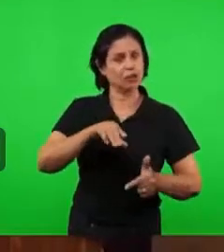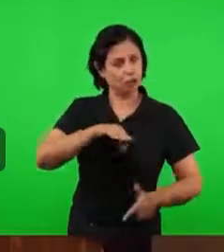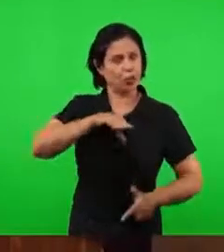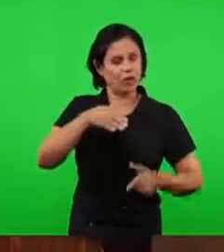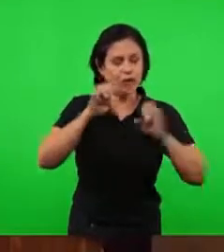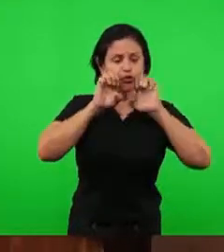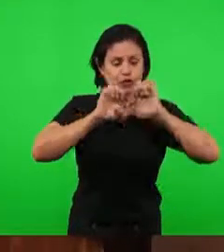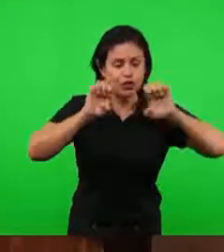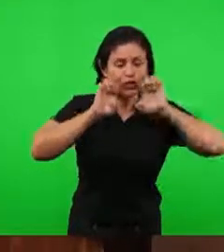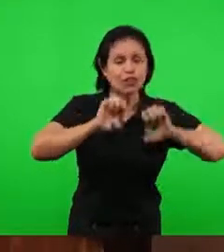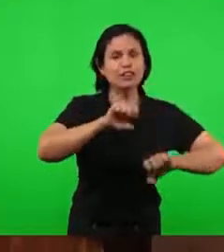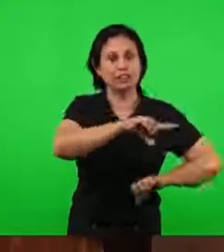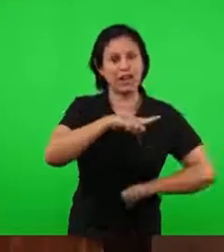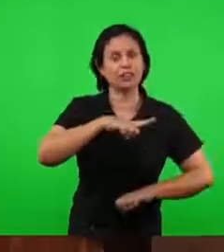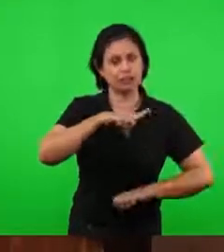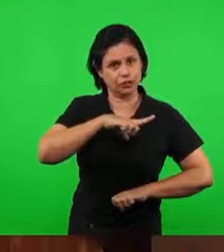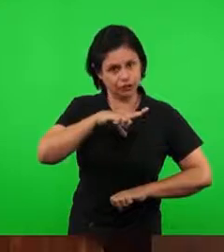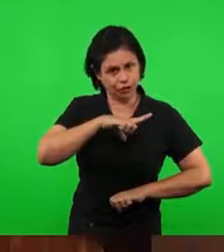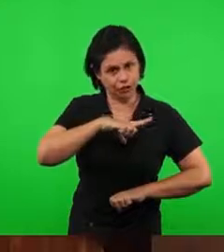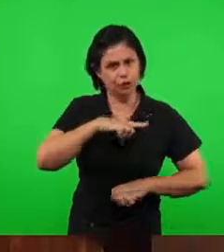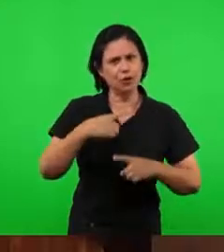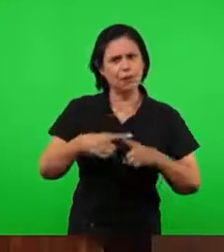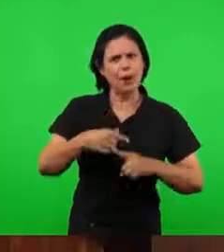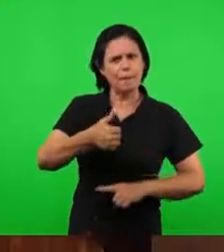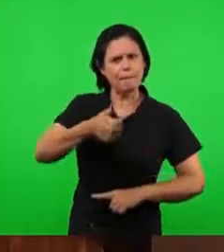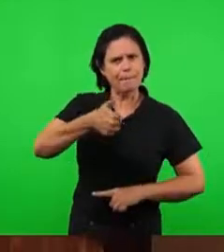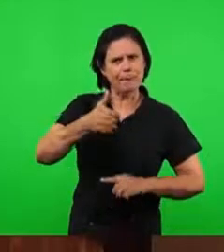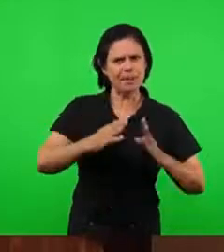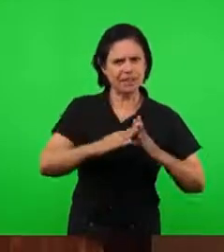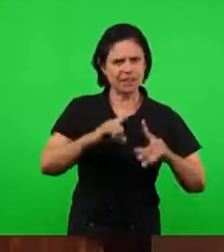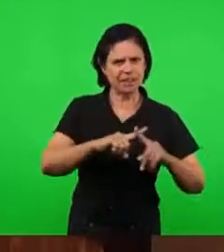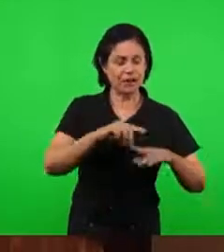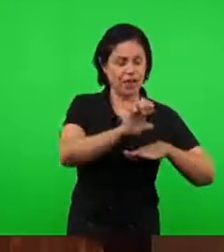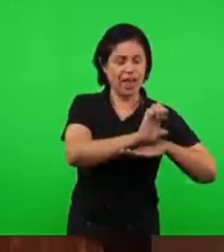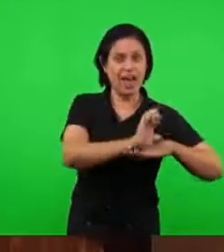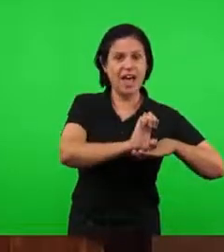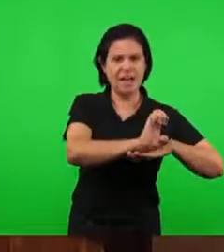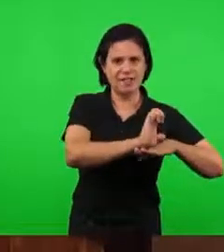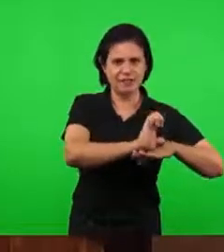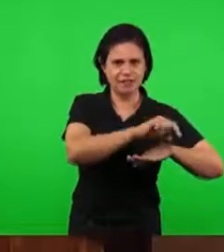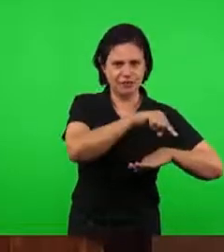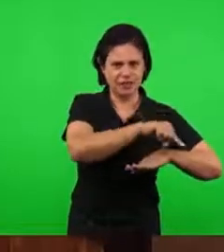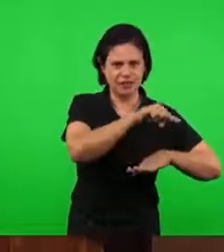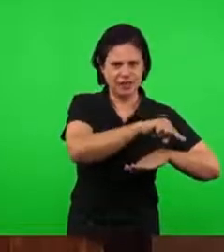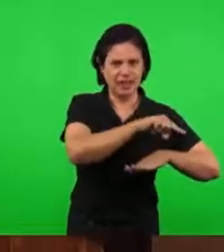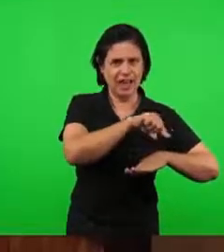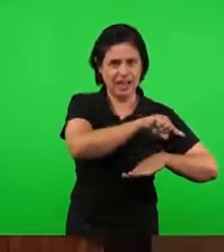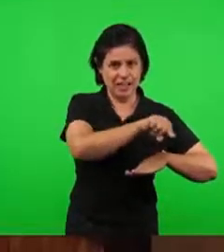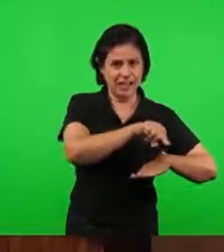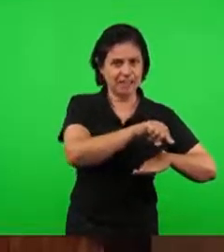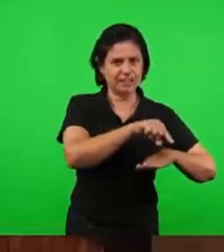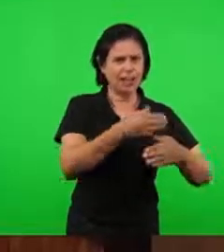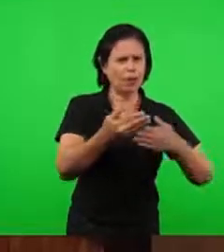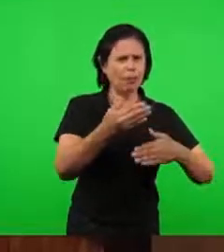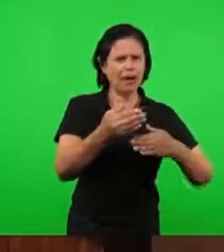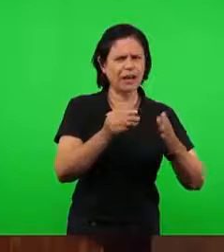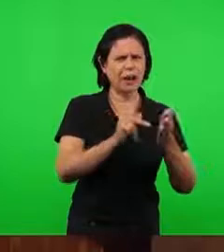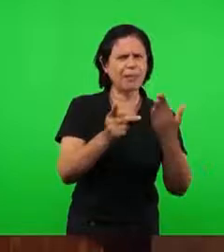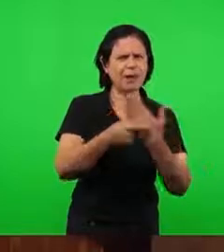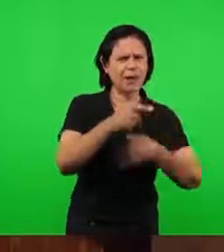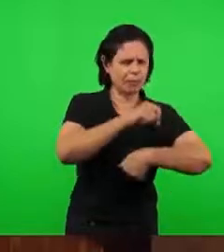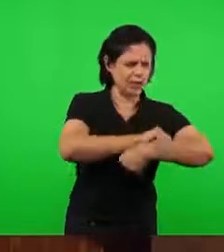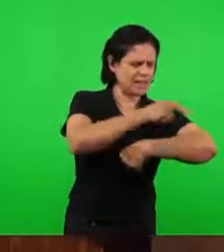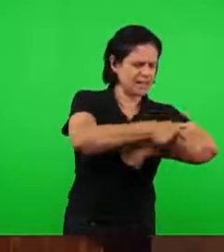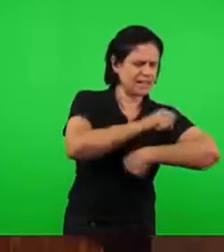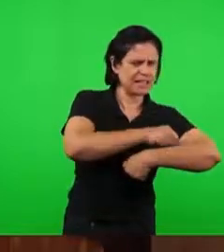porque na verdade a primeira igreja foi a igreja de Éfeso, onde a semente foi lançada logo em seguida.